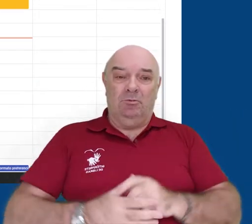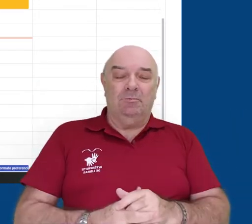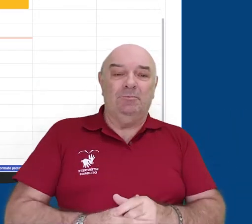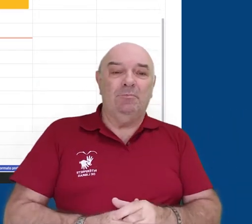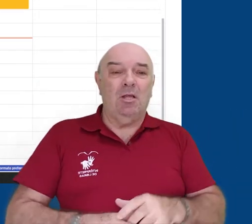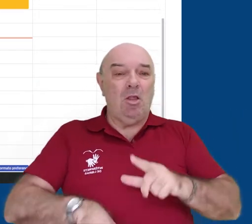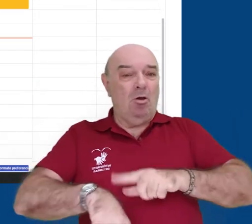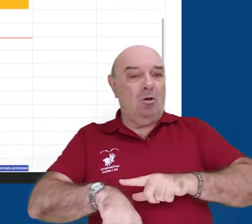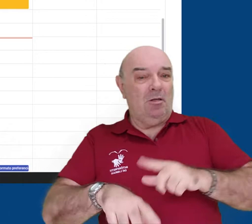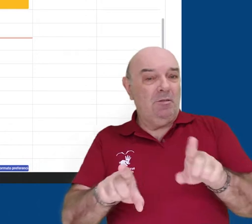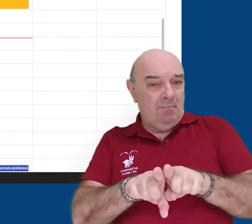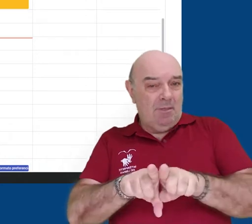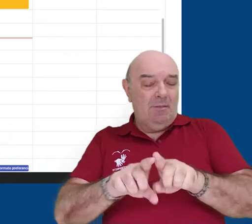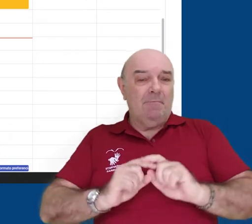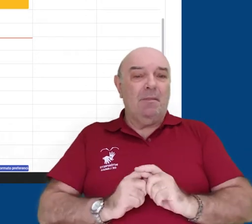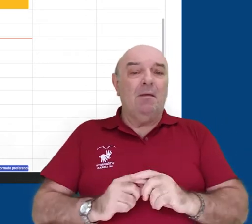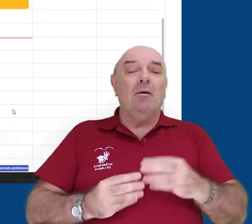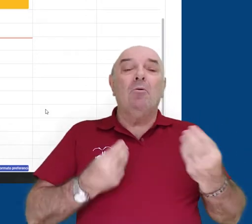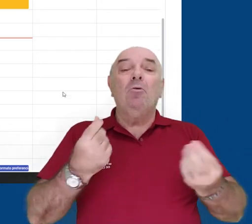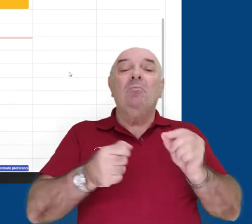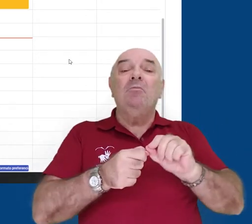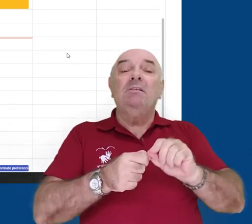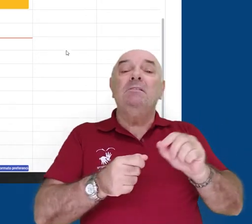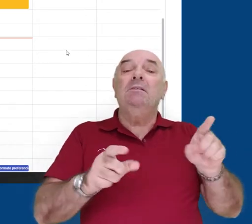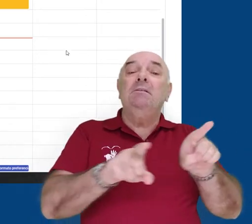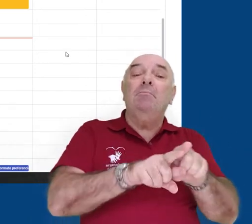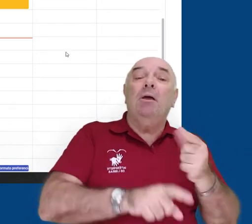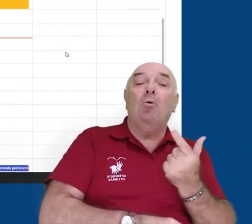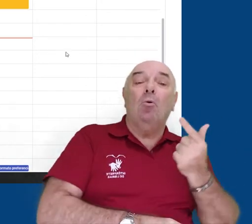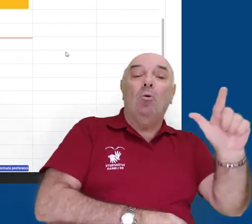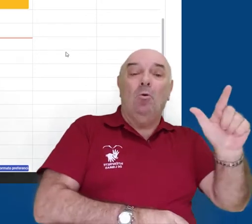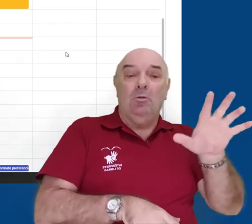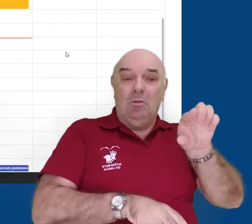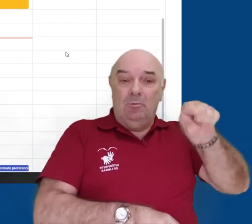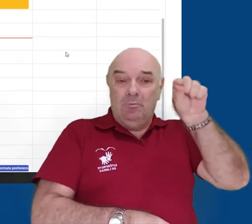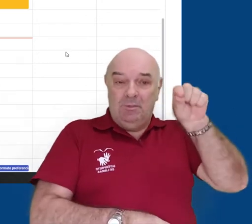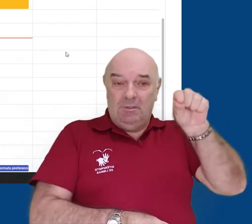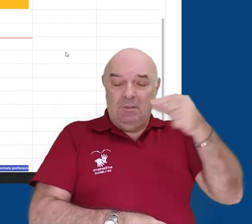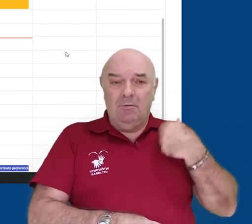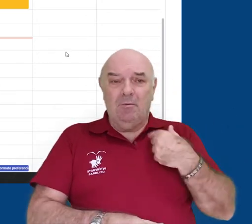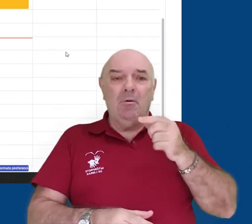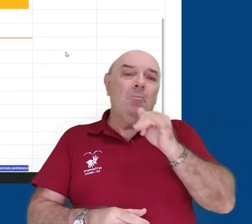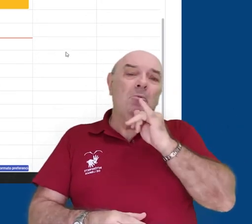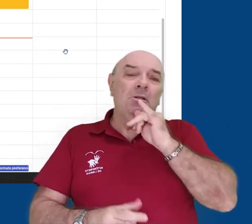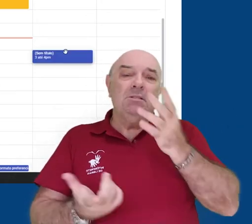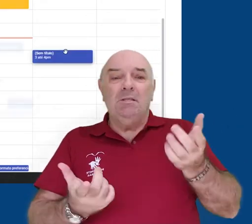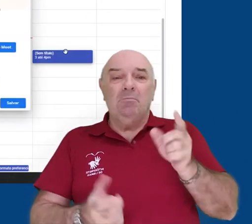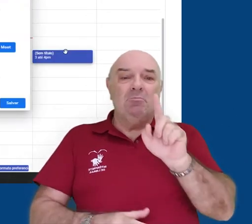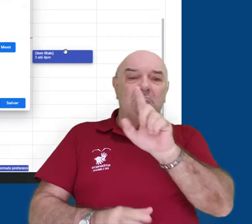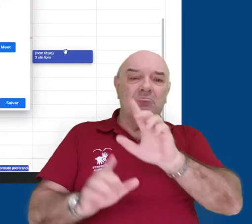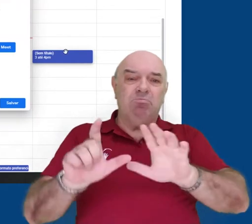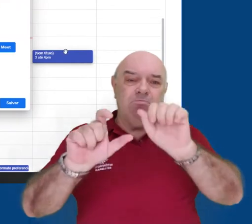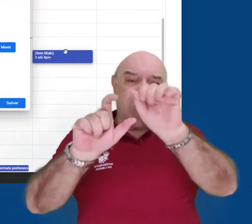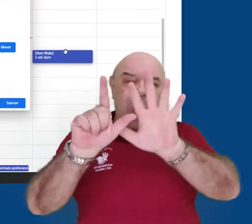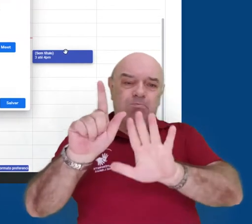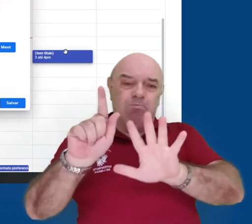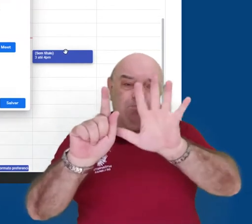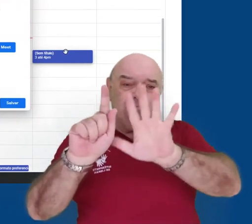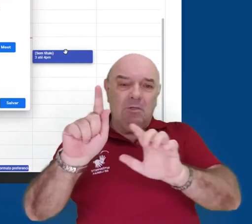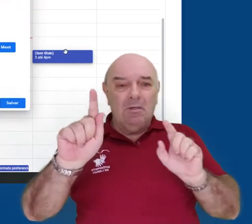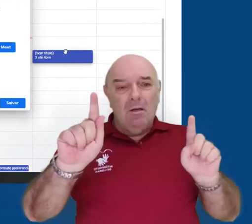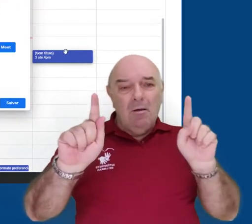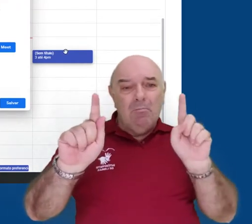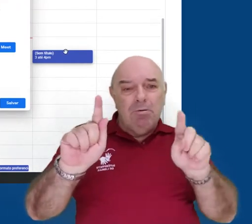Outra forma de criar algum compromisso no calendário é clicar em algum dos espaços vazios nos dias e horários. Em